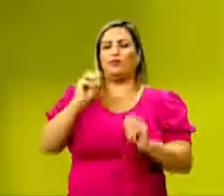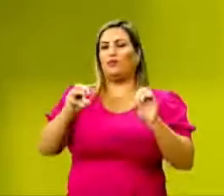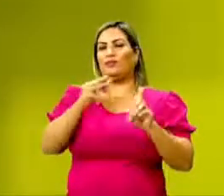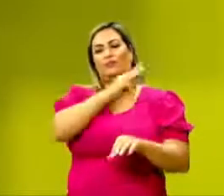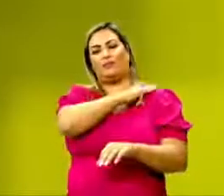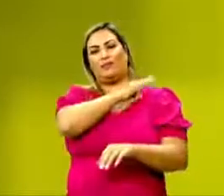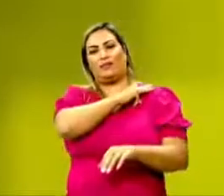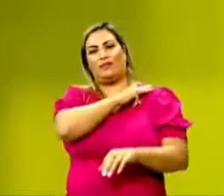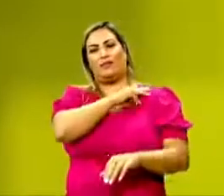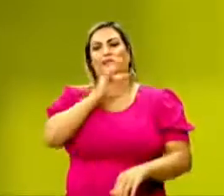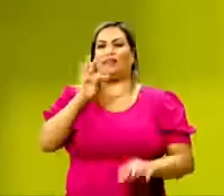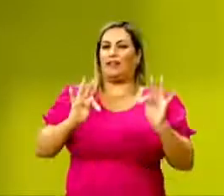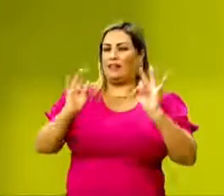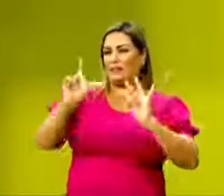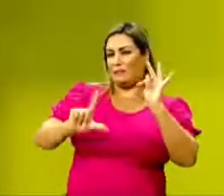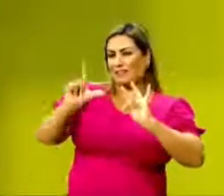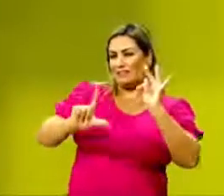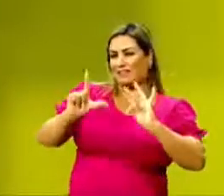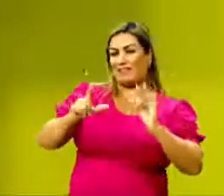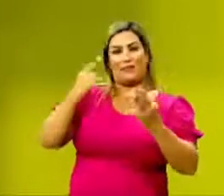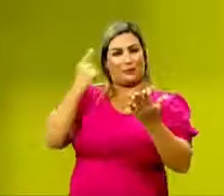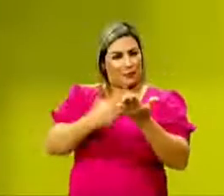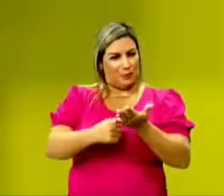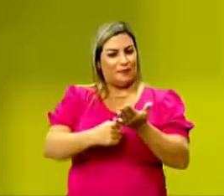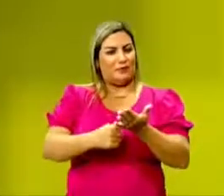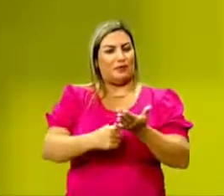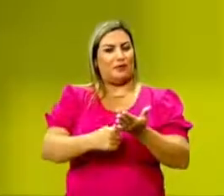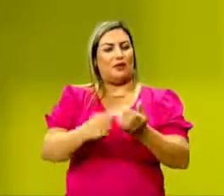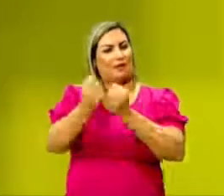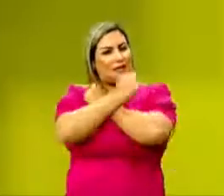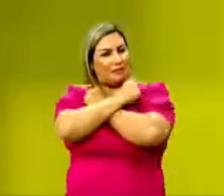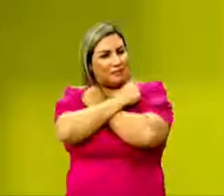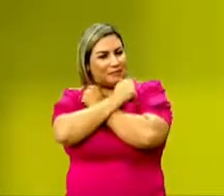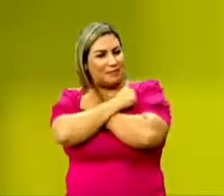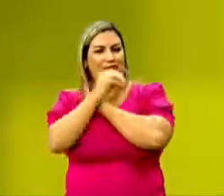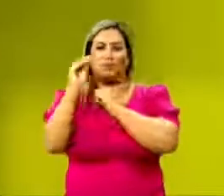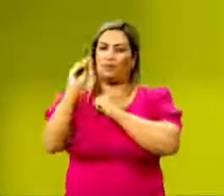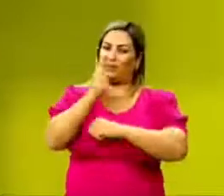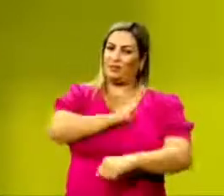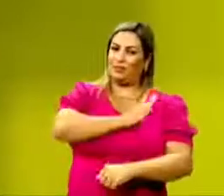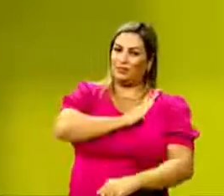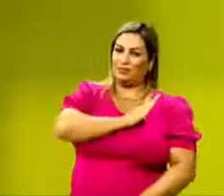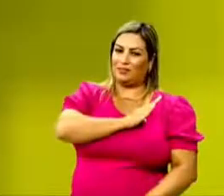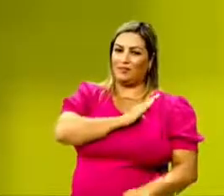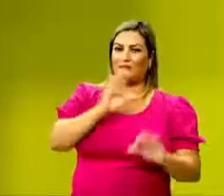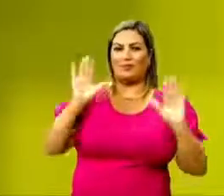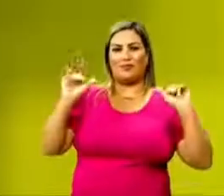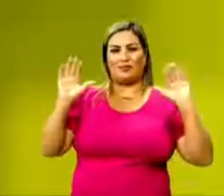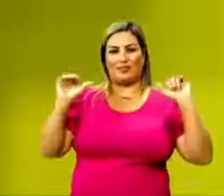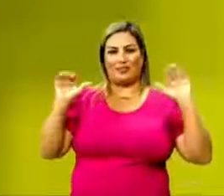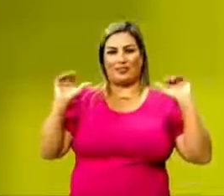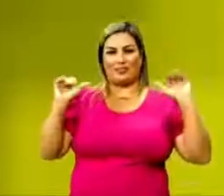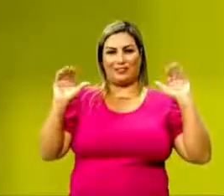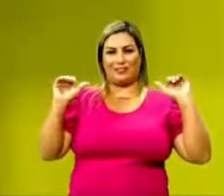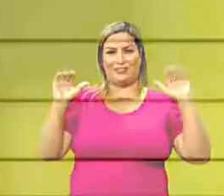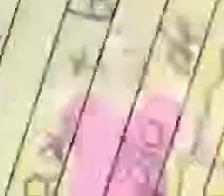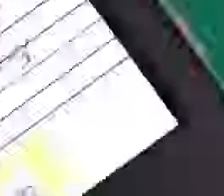do Ensino Médio na TBC, ok? Contamos com vocês. Forte abraço, beijo no coração. Fui, galera!